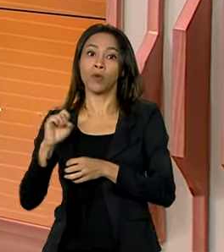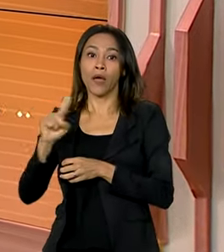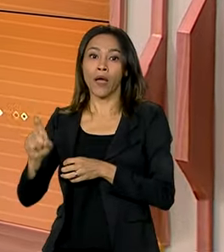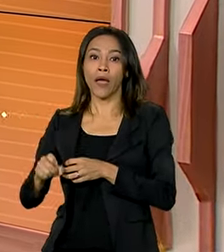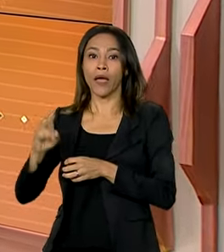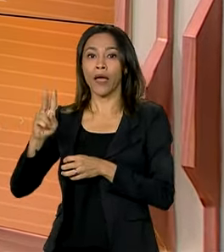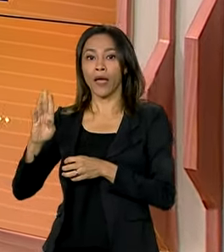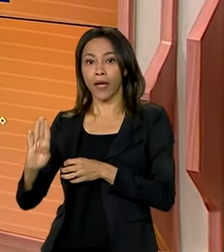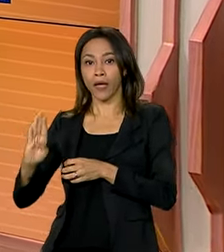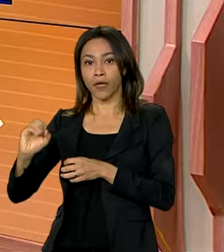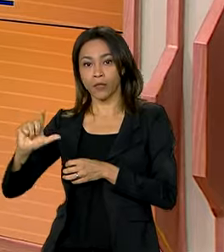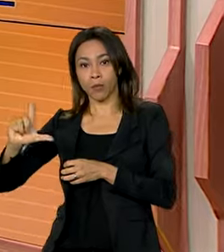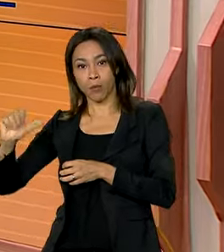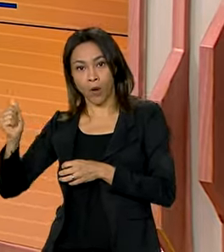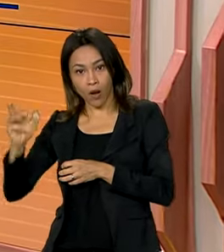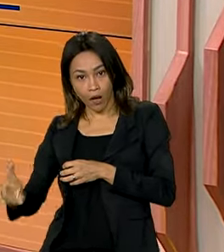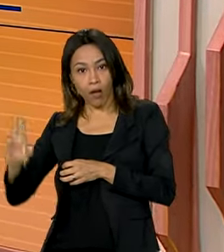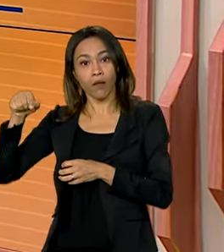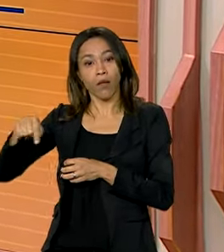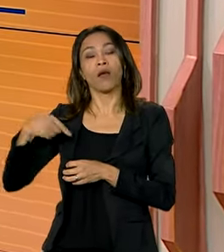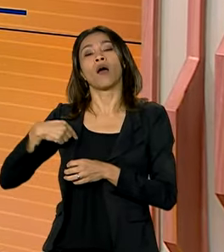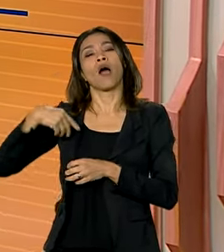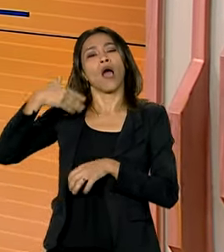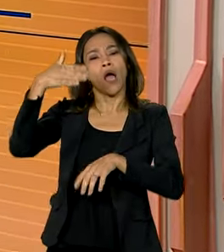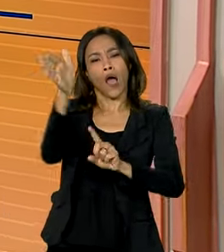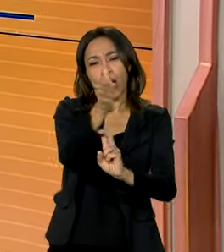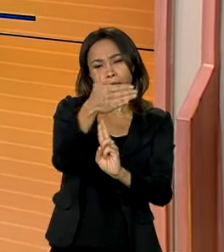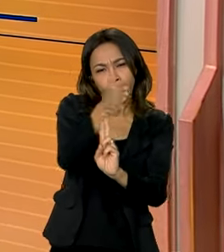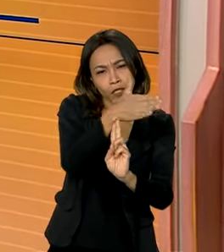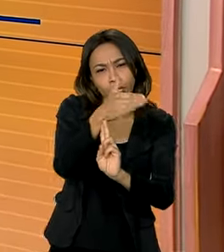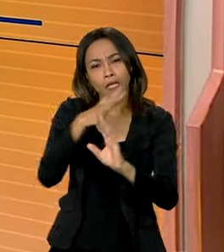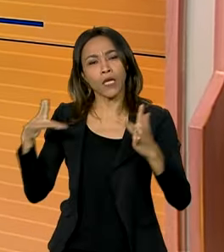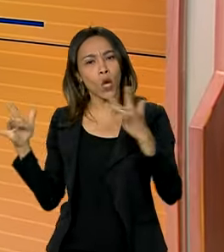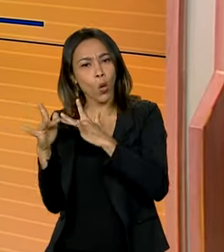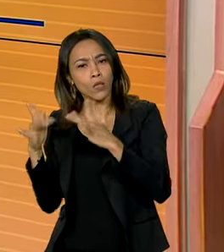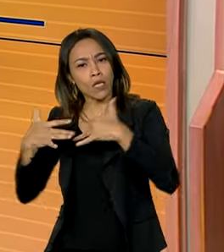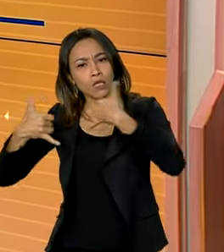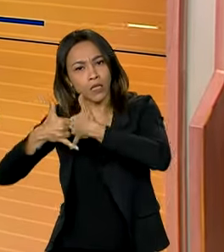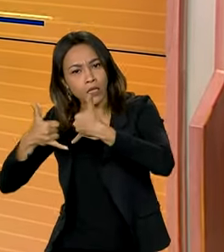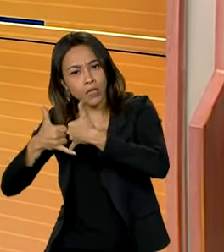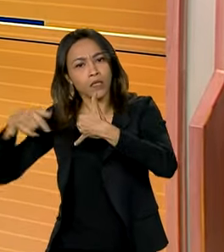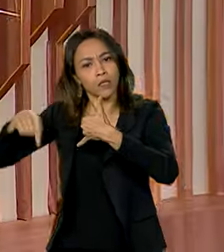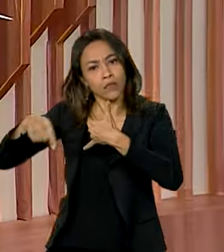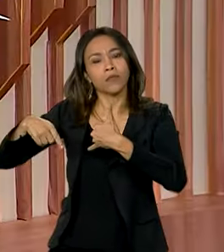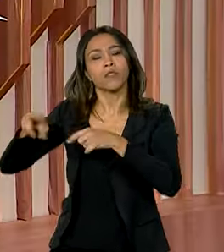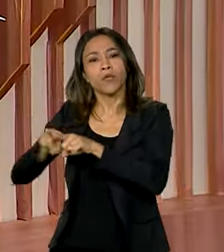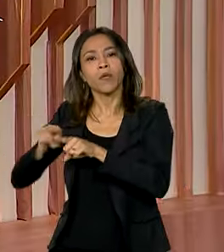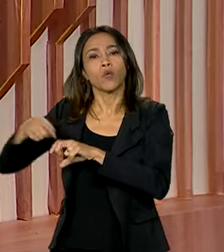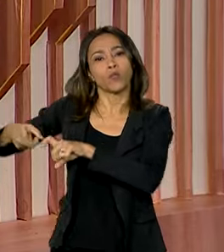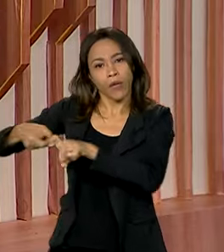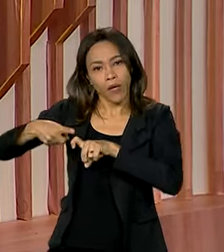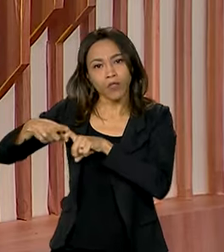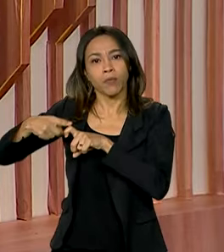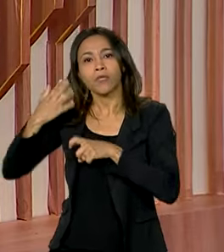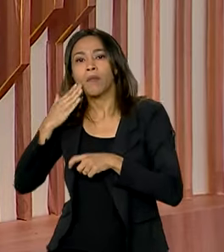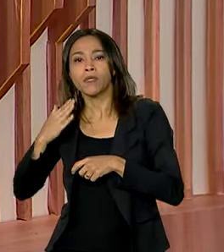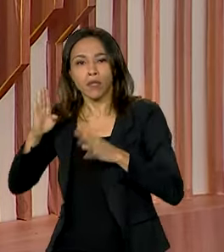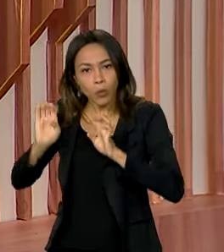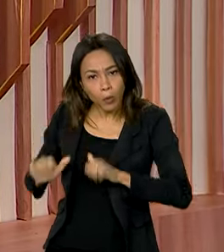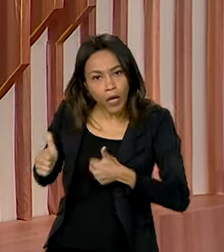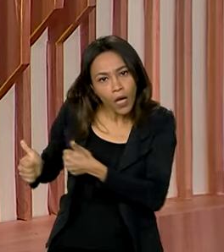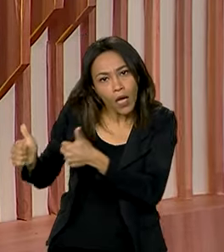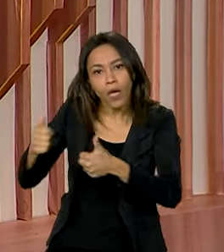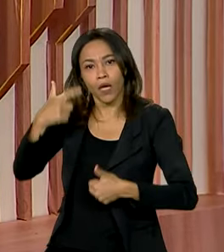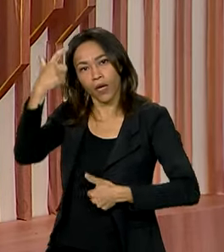A Embaixada do Brasil em Beirute está em contato com os familiares e com a equipe médica. E no quadro Brasil no